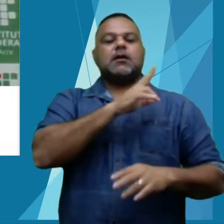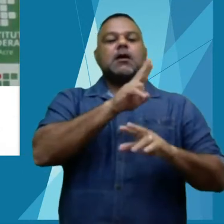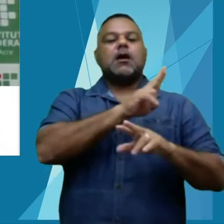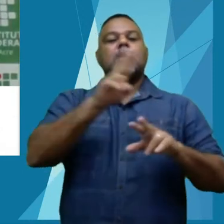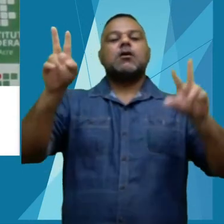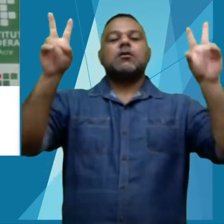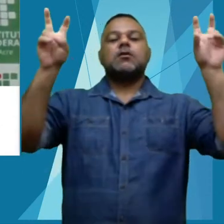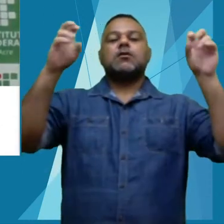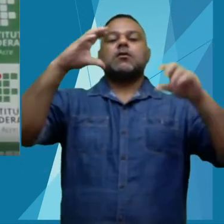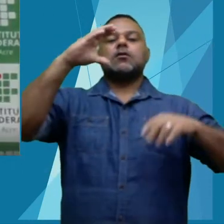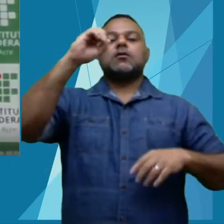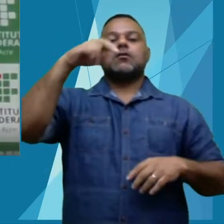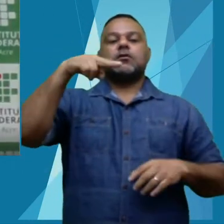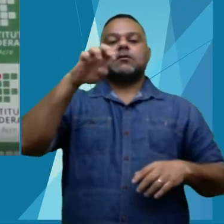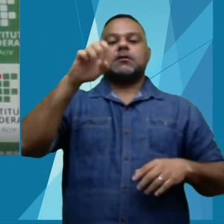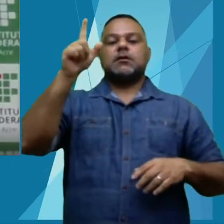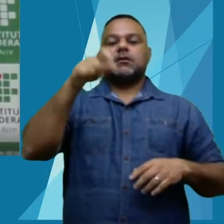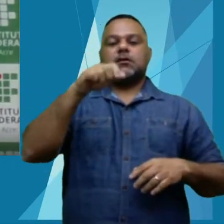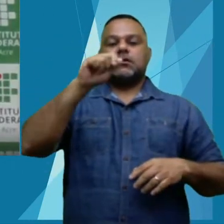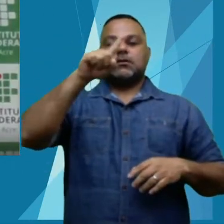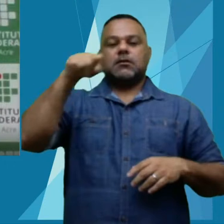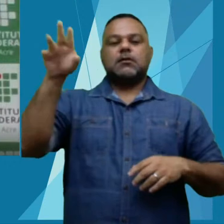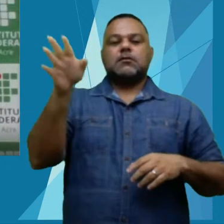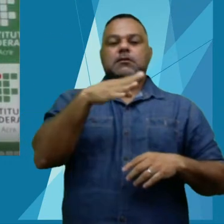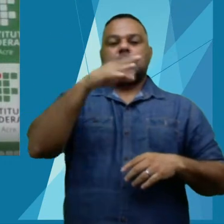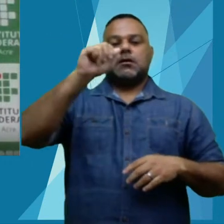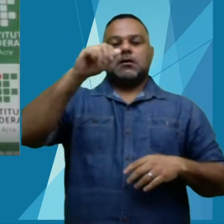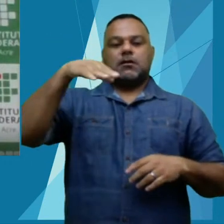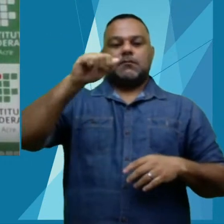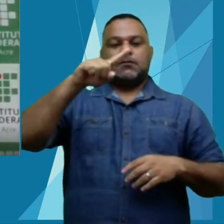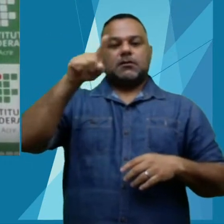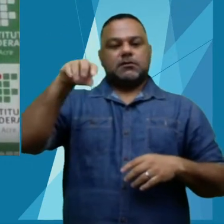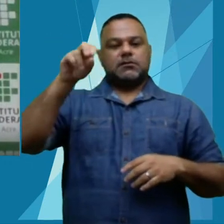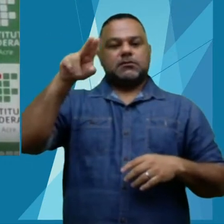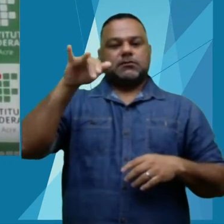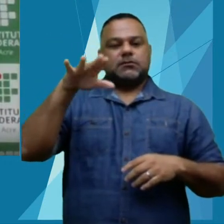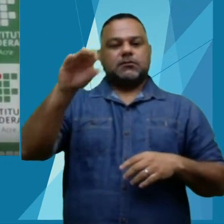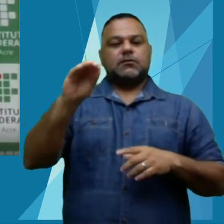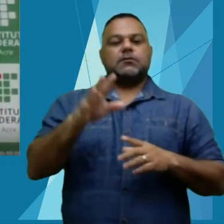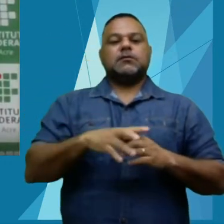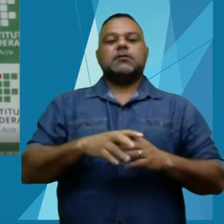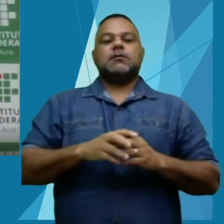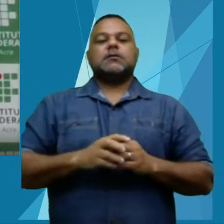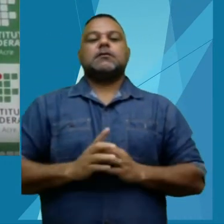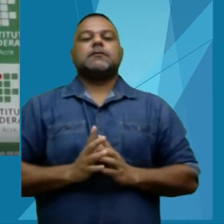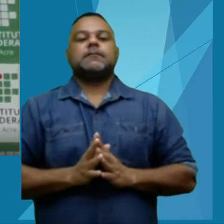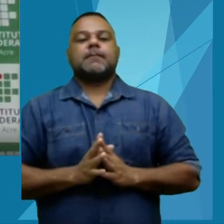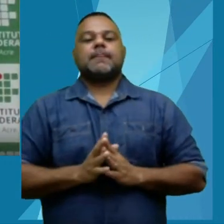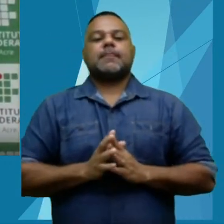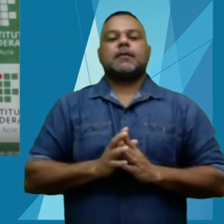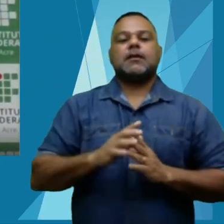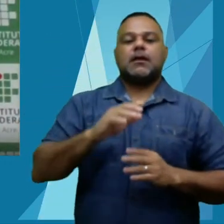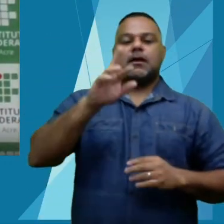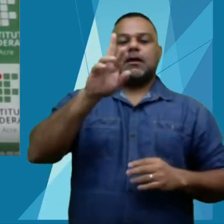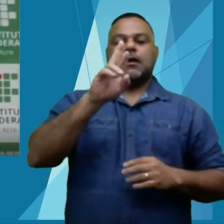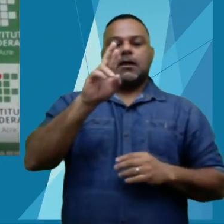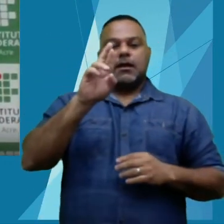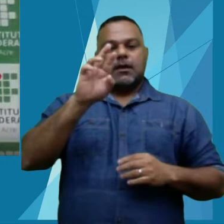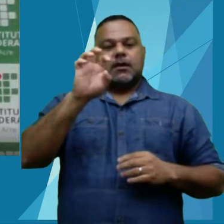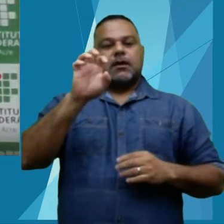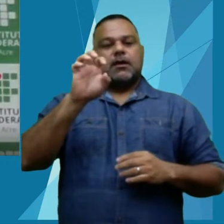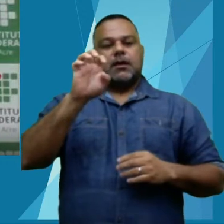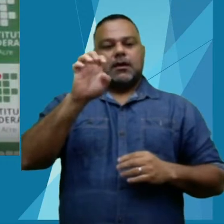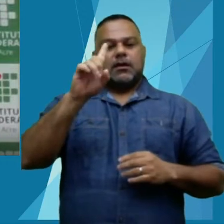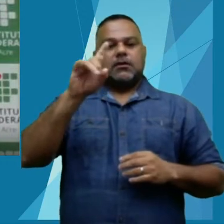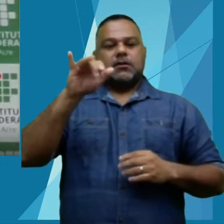Conexão na Amazônia, que será lançada pela editora do Instituto. A EDIFAC foi criada no